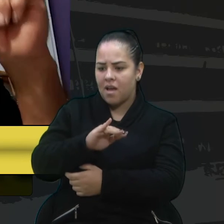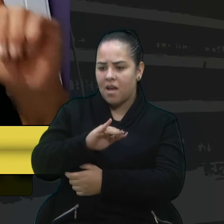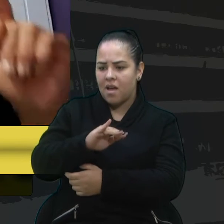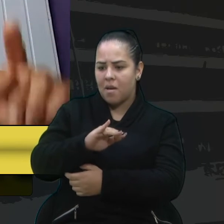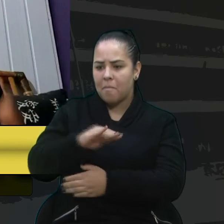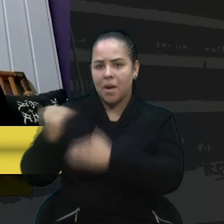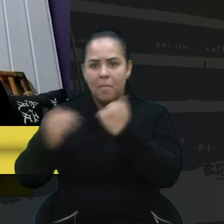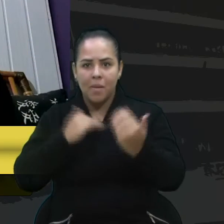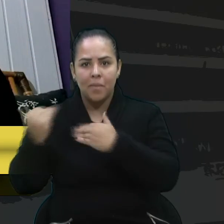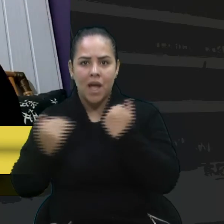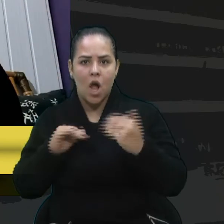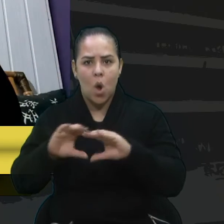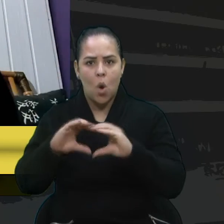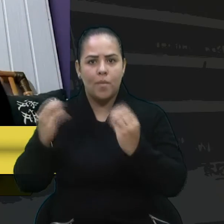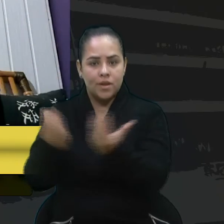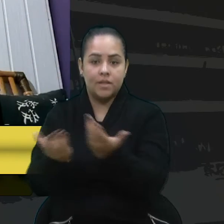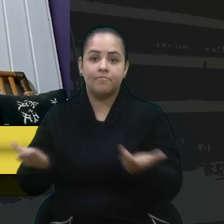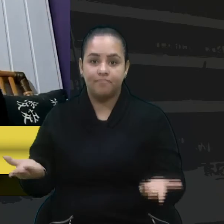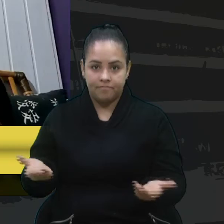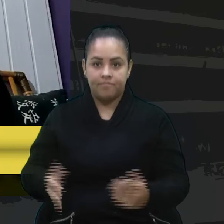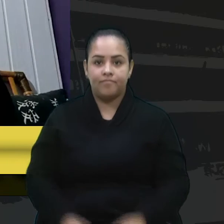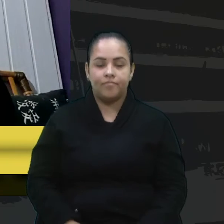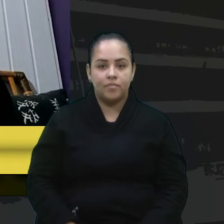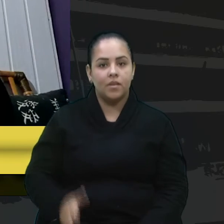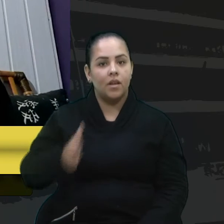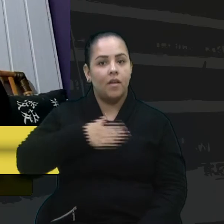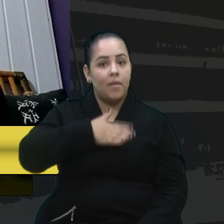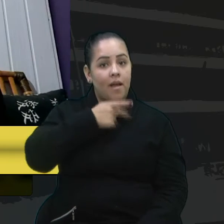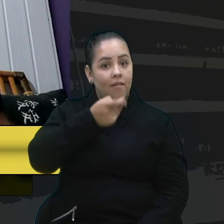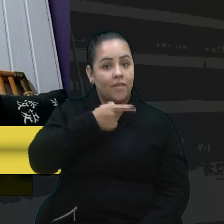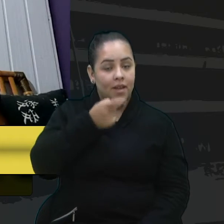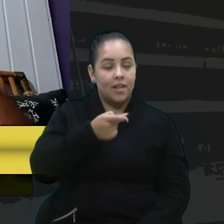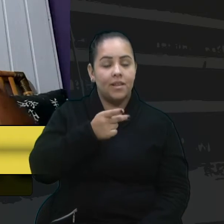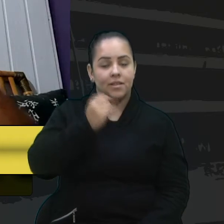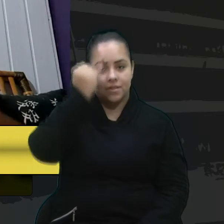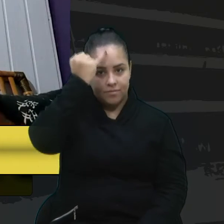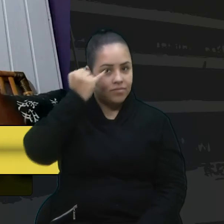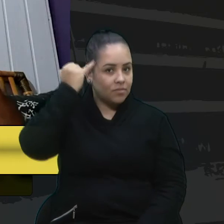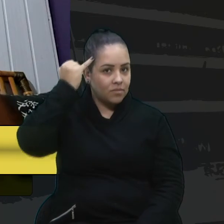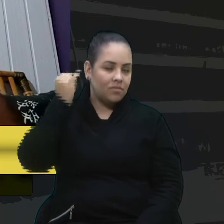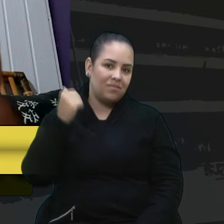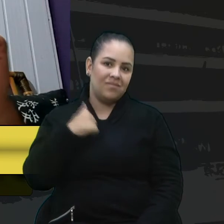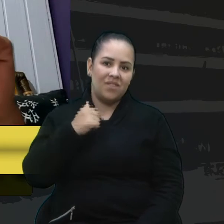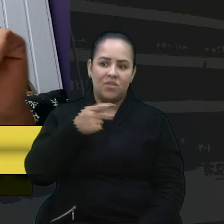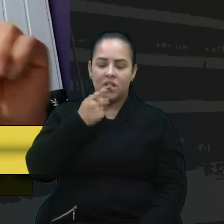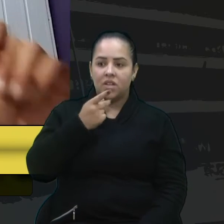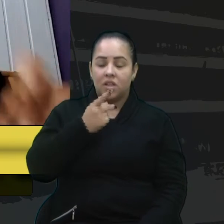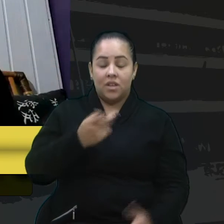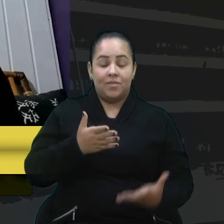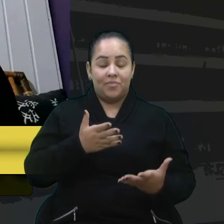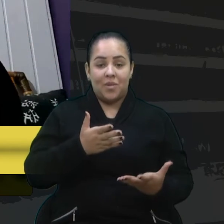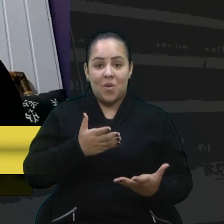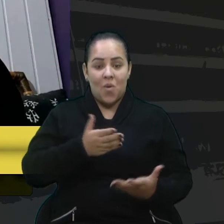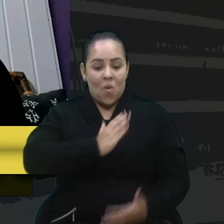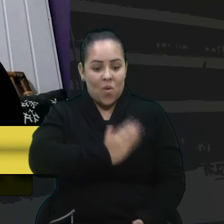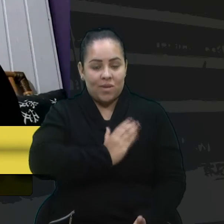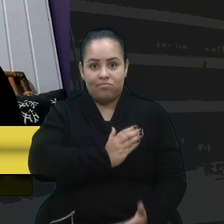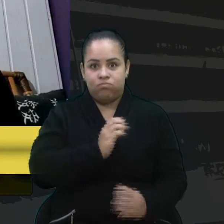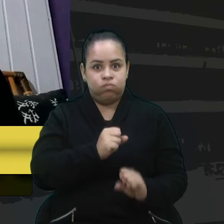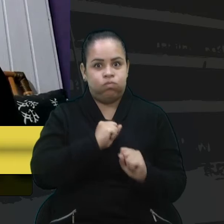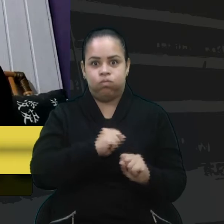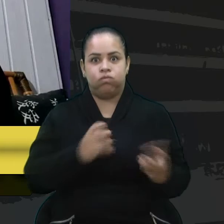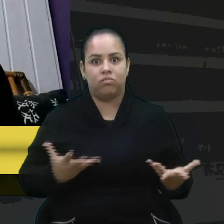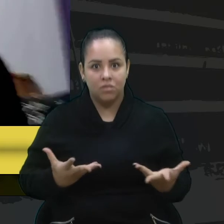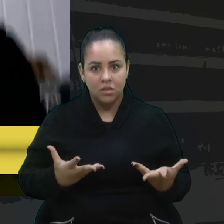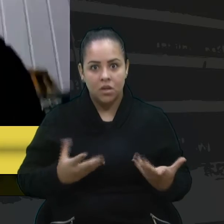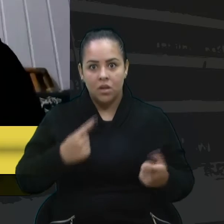é esse o meu... Minha fala, Danbrosa. De repente, estou falando assim com ódio no coração, porque ontem eu não consegui vendo